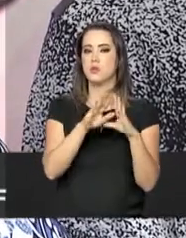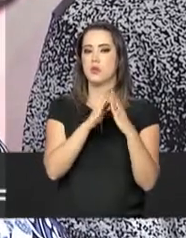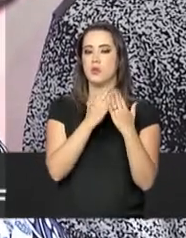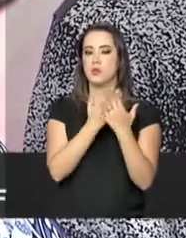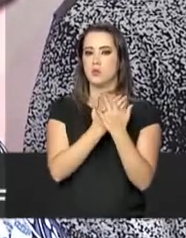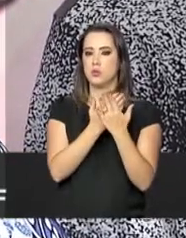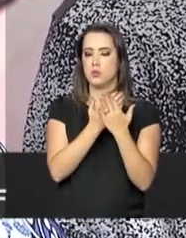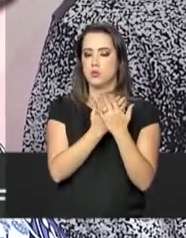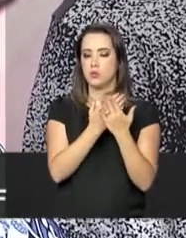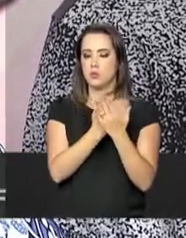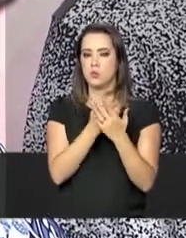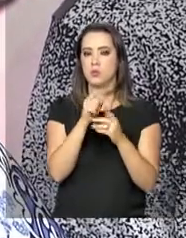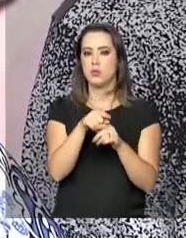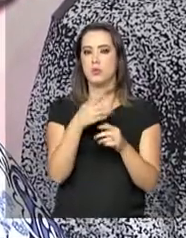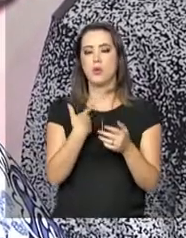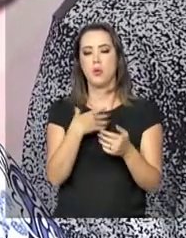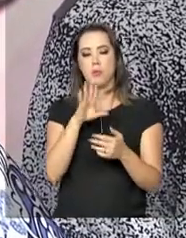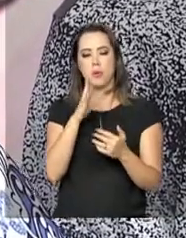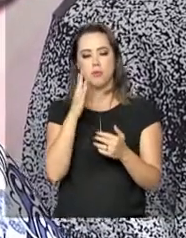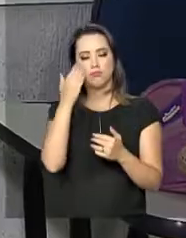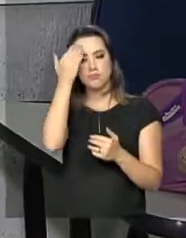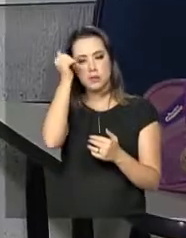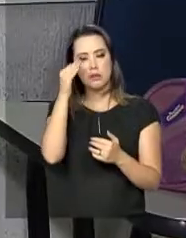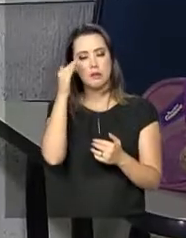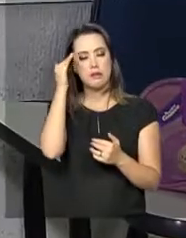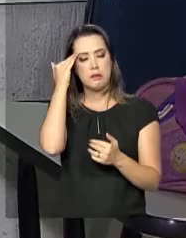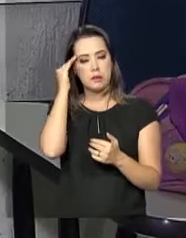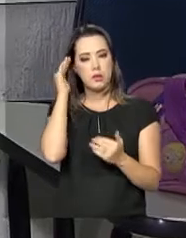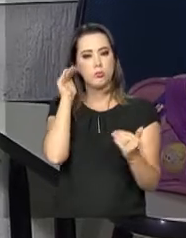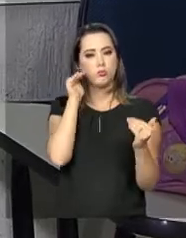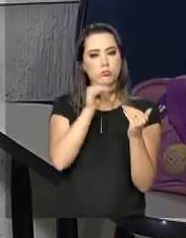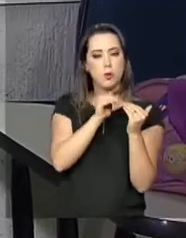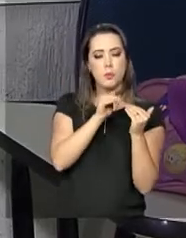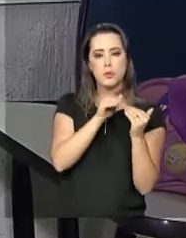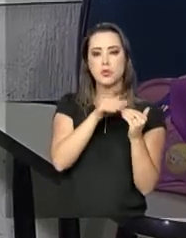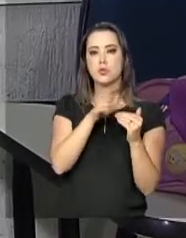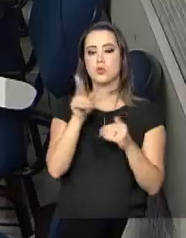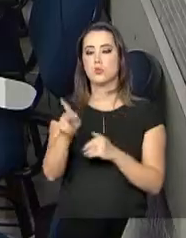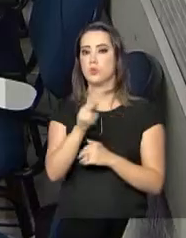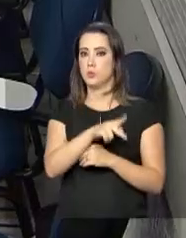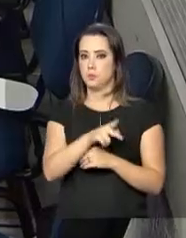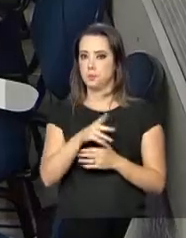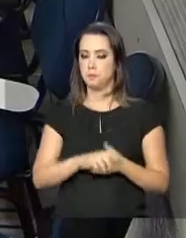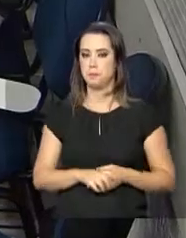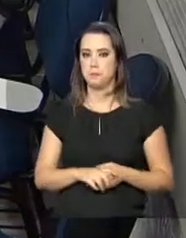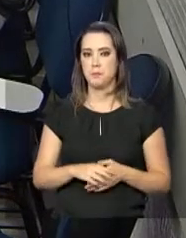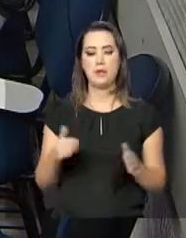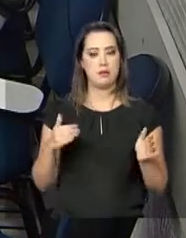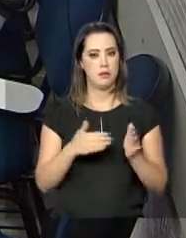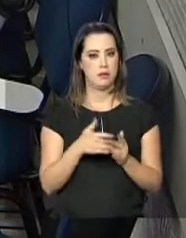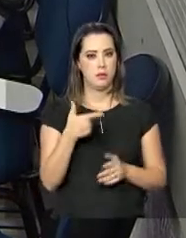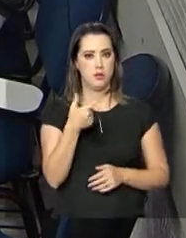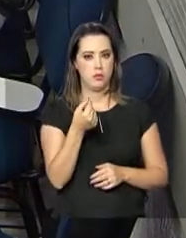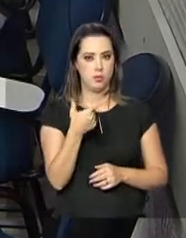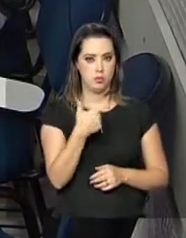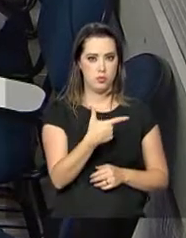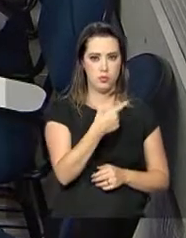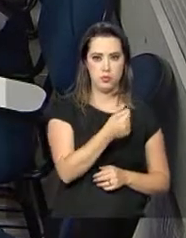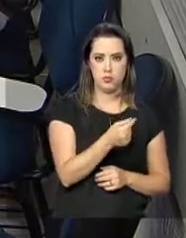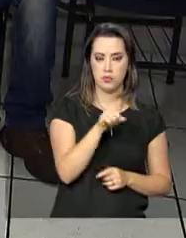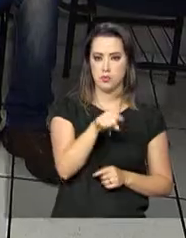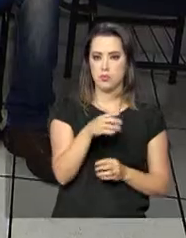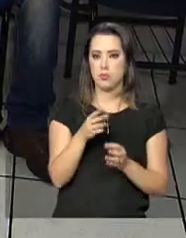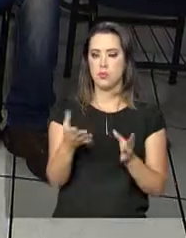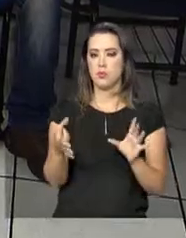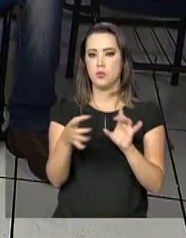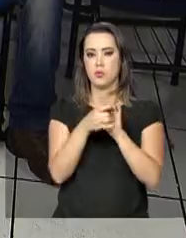do seu comprometimento como estudante de pedagogia. O programa vai até 2020 e integra a Política Nacional de